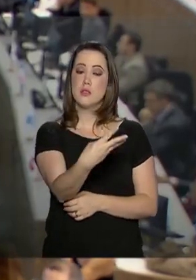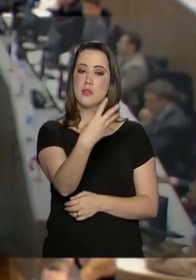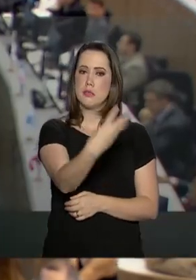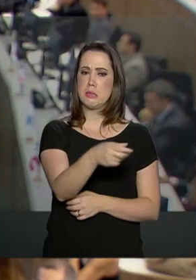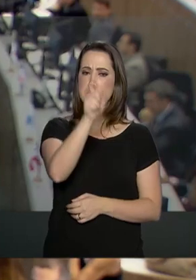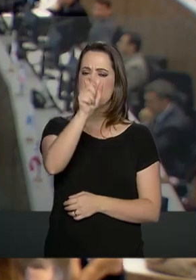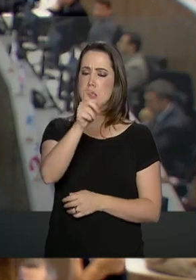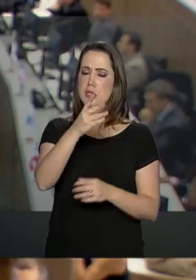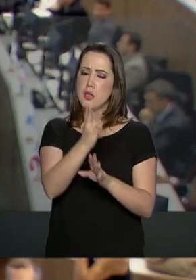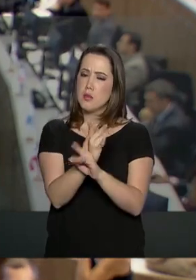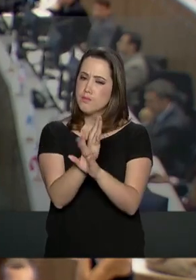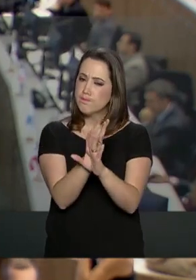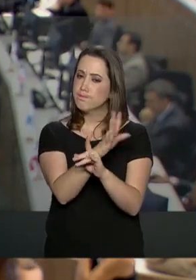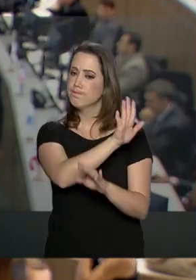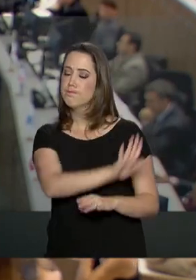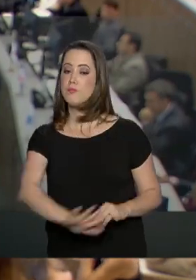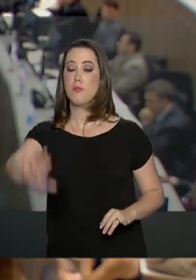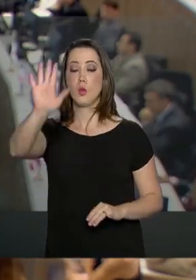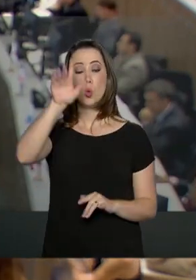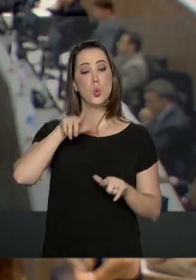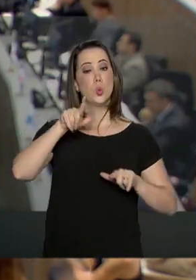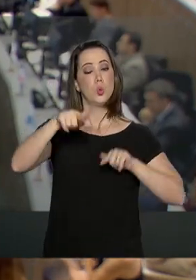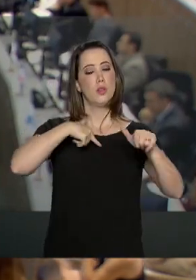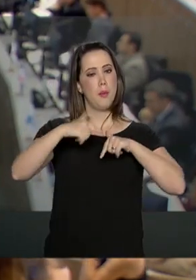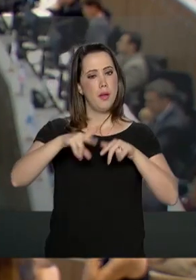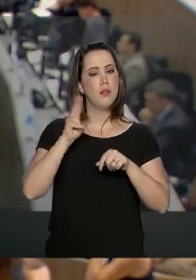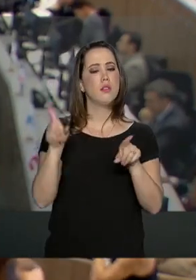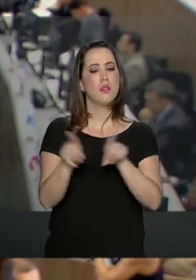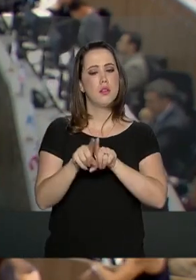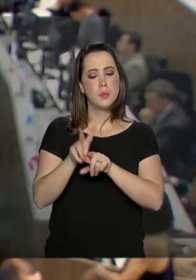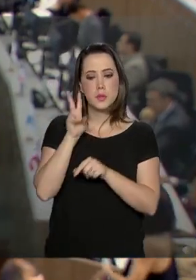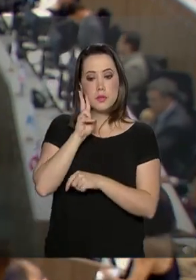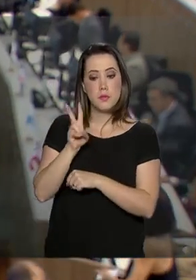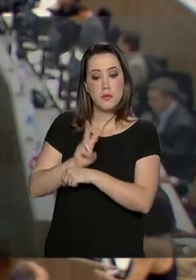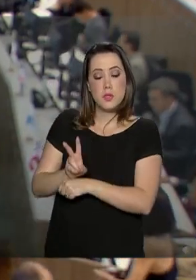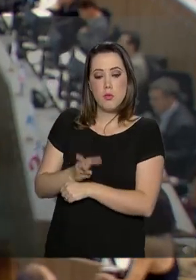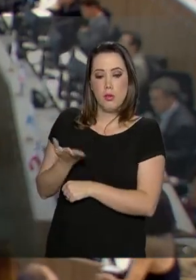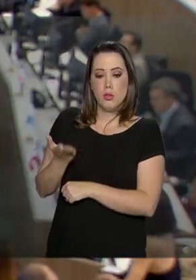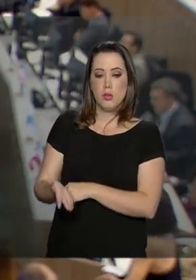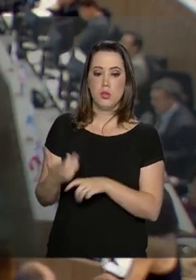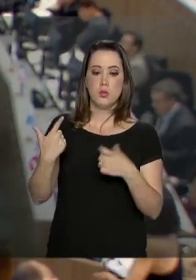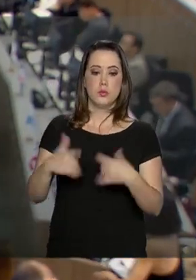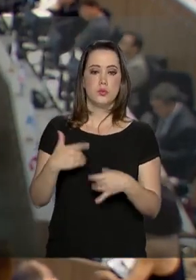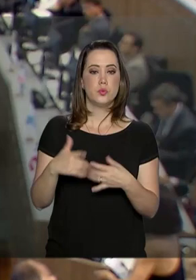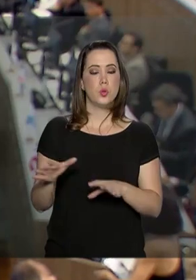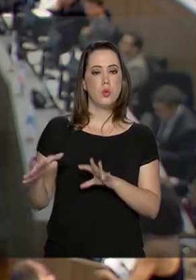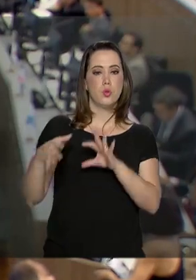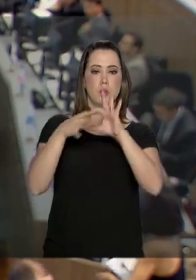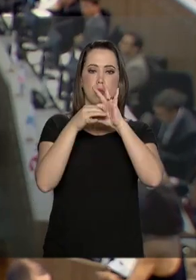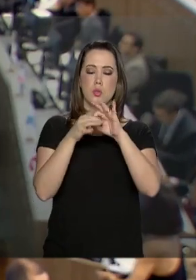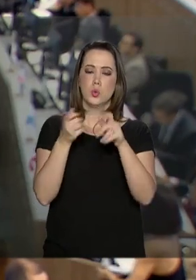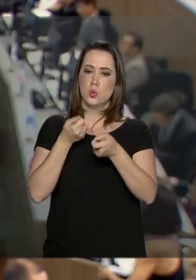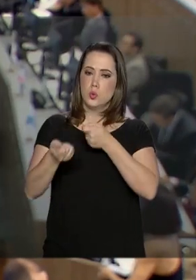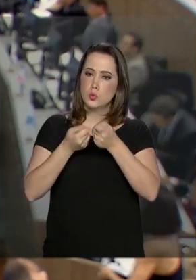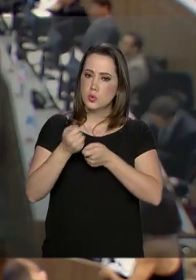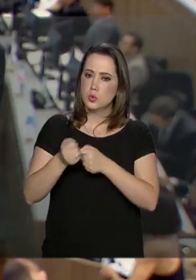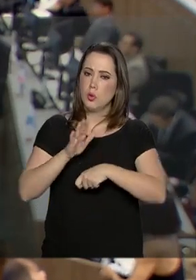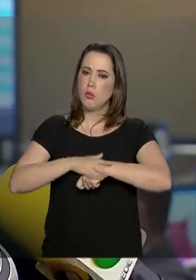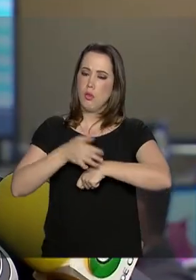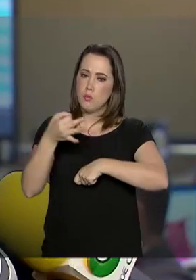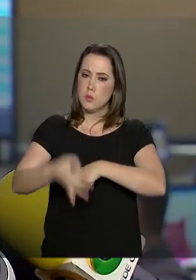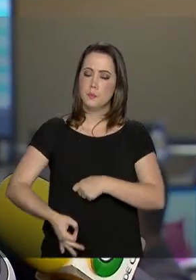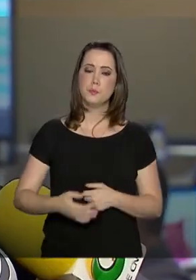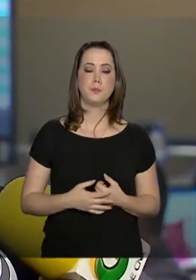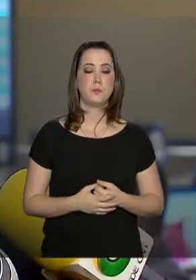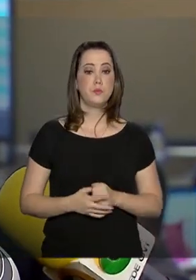cidades do país e toda a operação também foi acompanhada aqui, do Centro Integrado de Comando e Controle em tempo real.